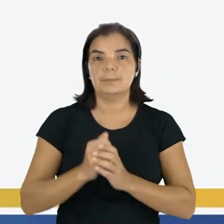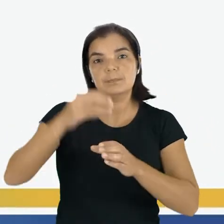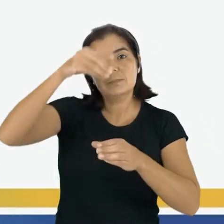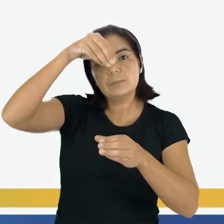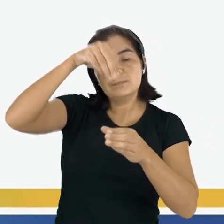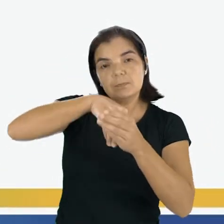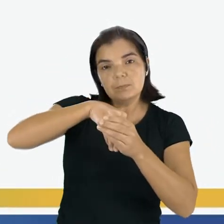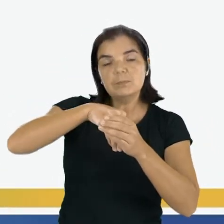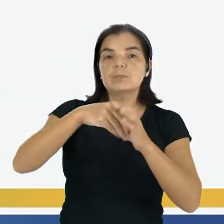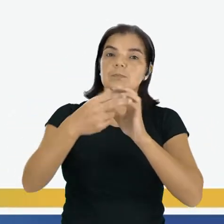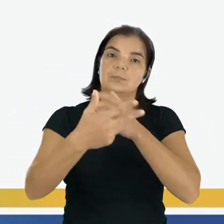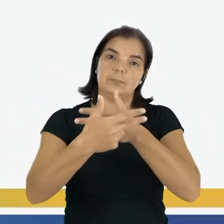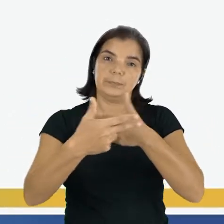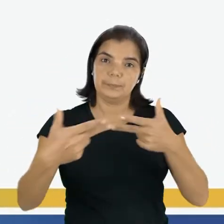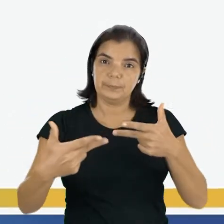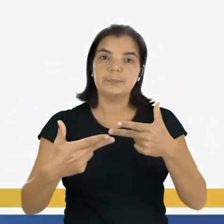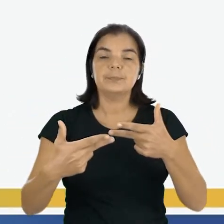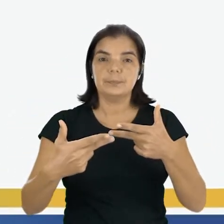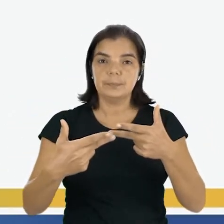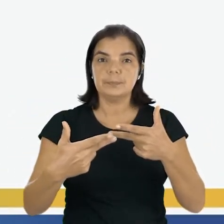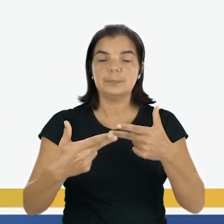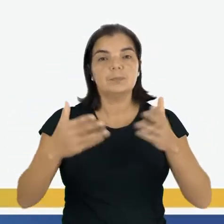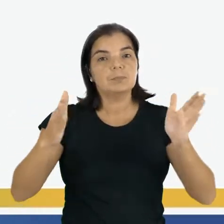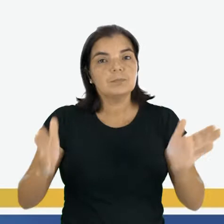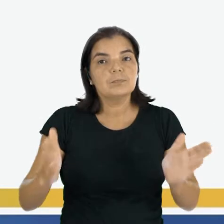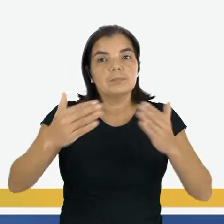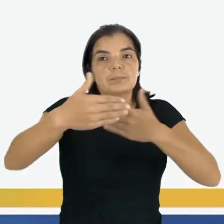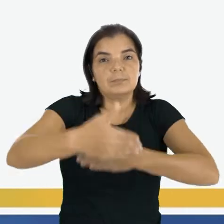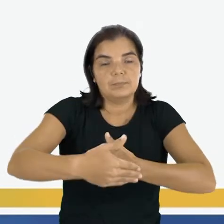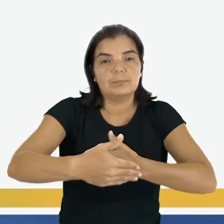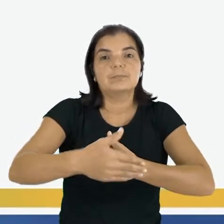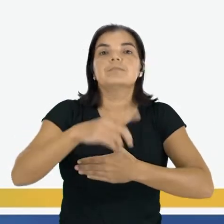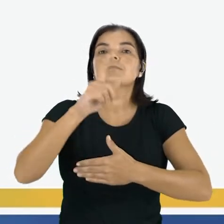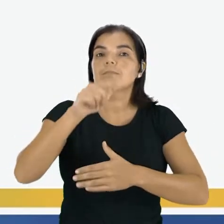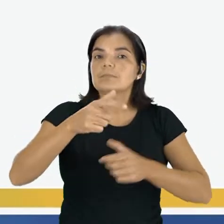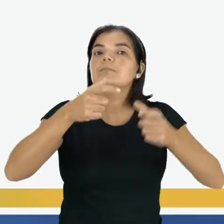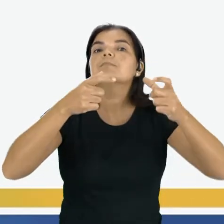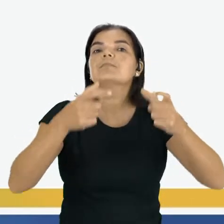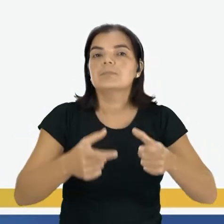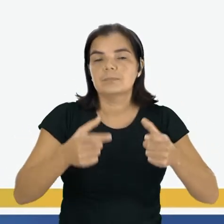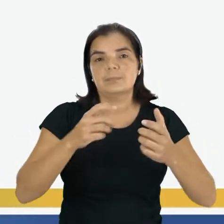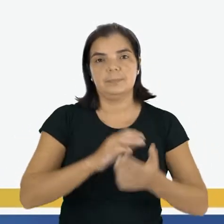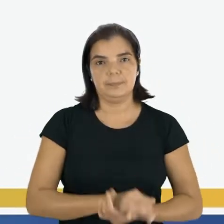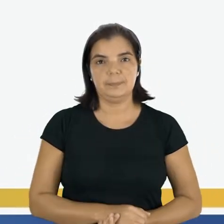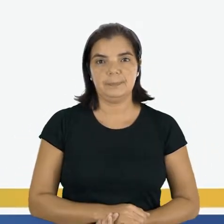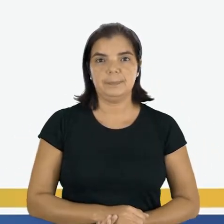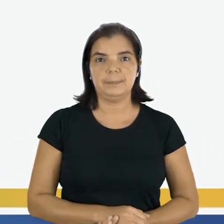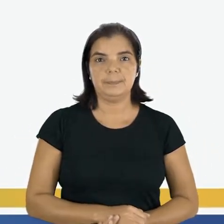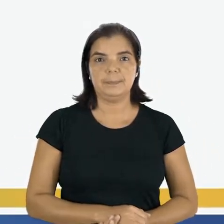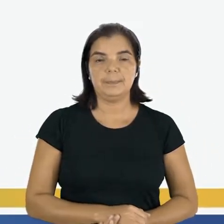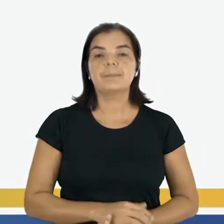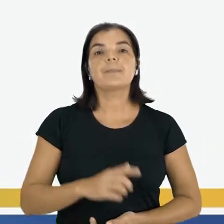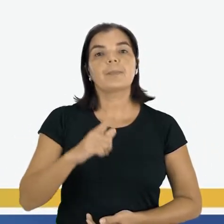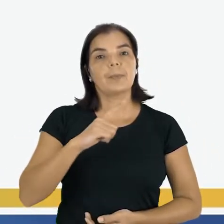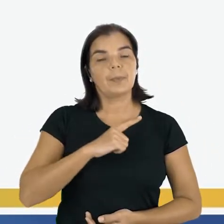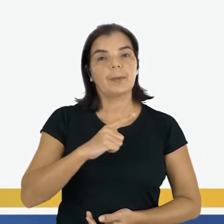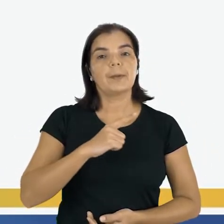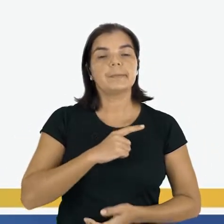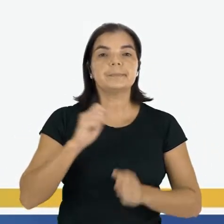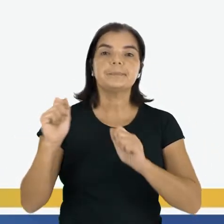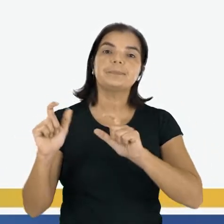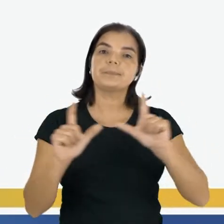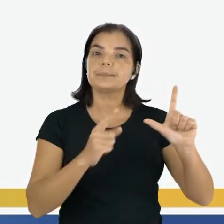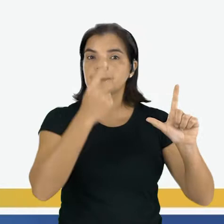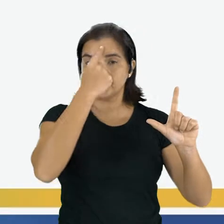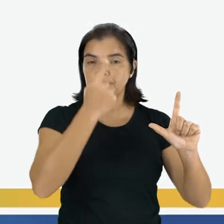dentro de alguma coisa, dentro de uma caixa. Isso é localização. Tem aí na sua